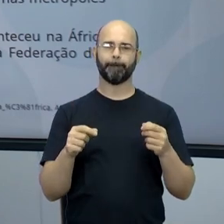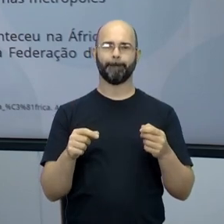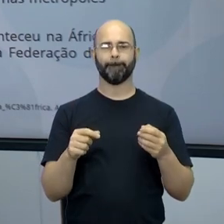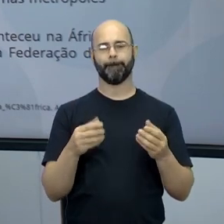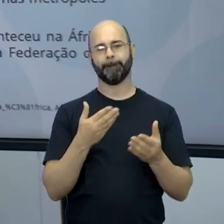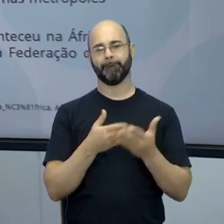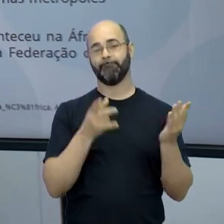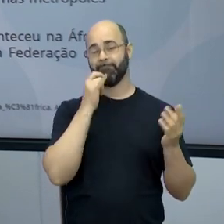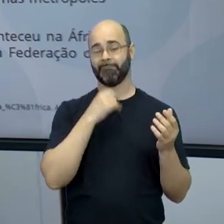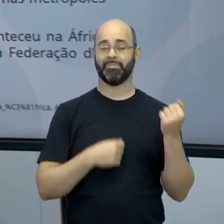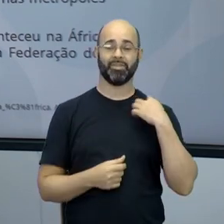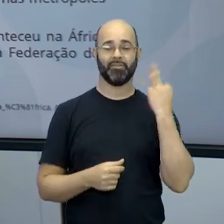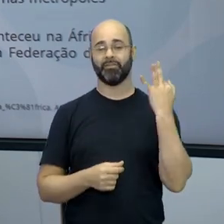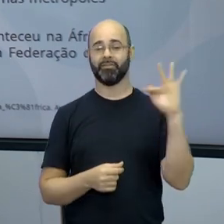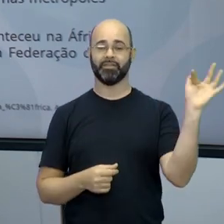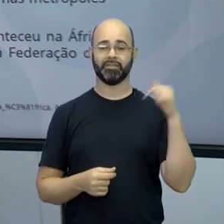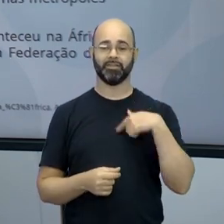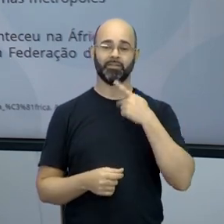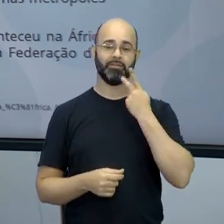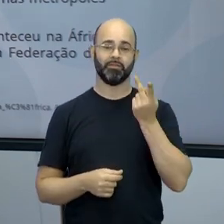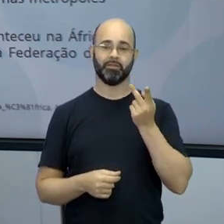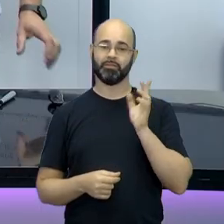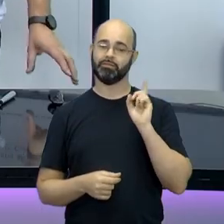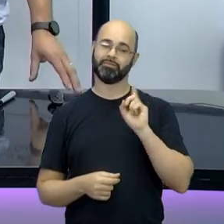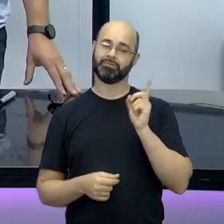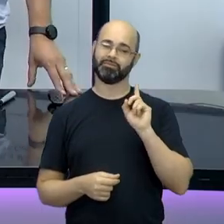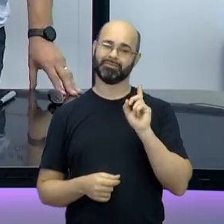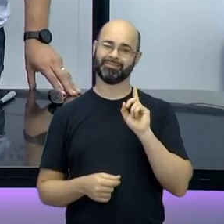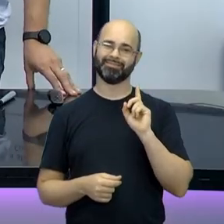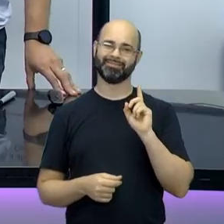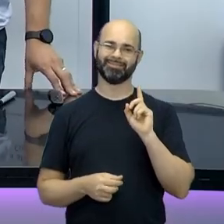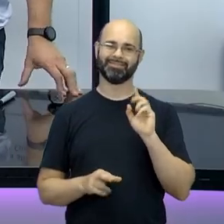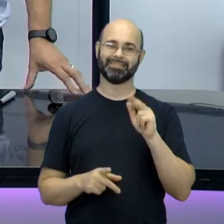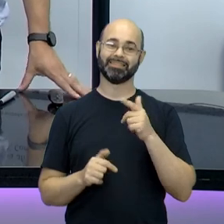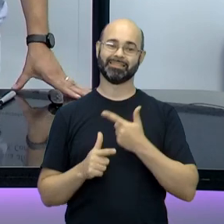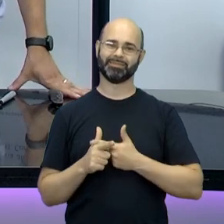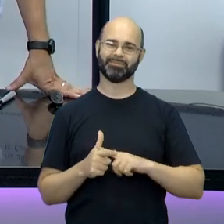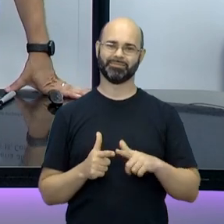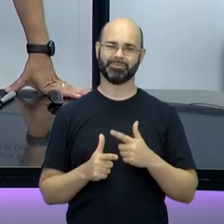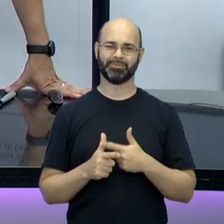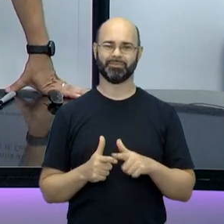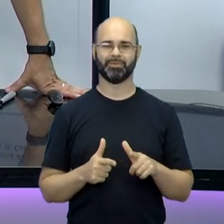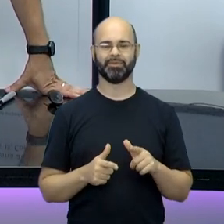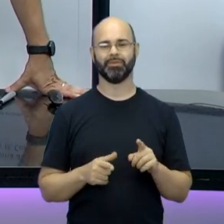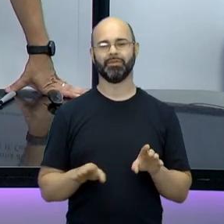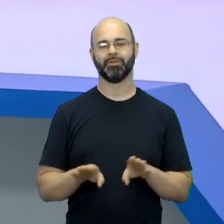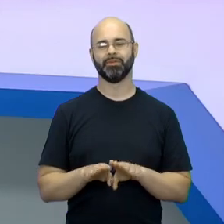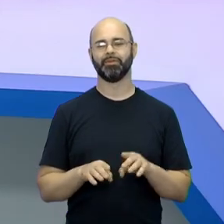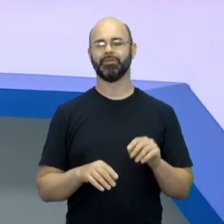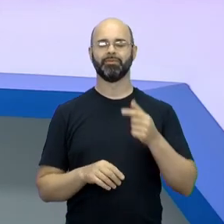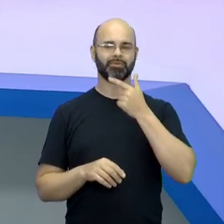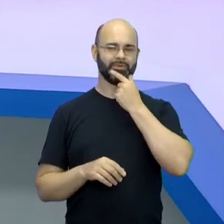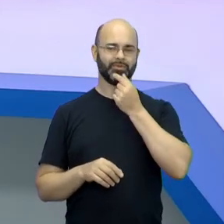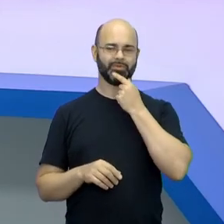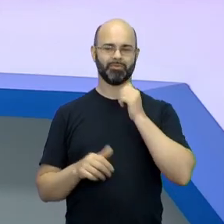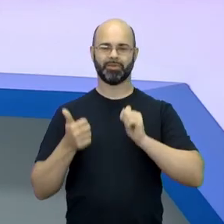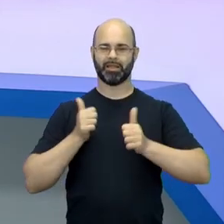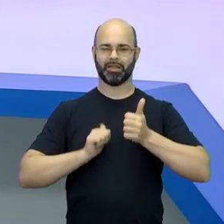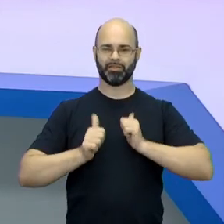eu falo francês, eu vou até aí. Não, você aqui Não, você não pode, aí é um problema. E tem um ator francês, inclusive,